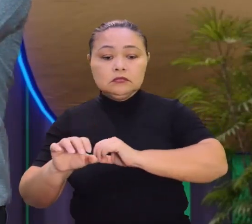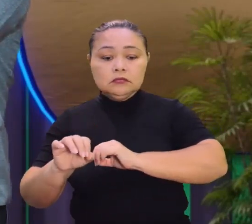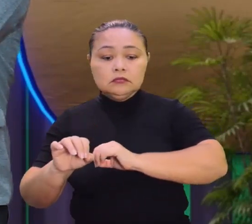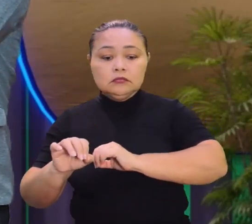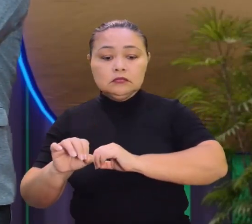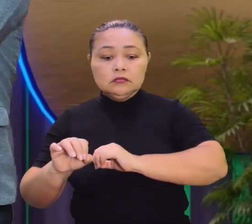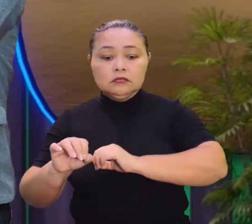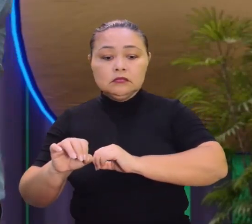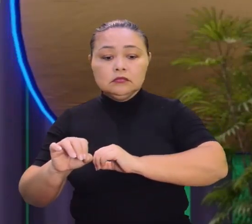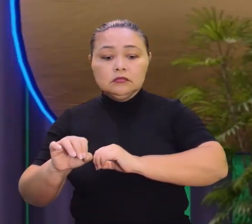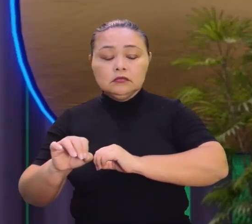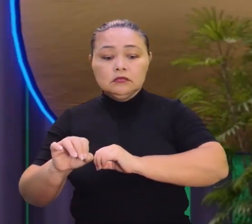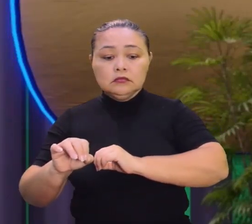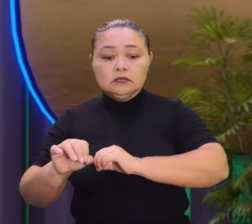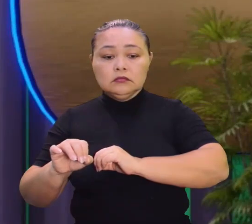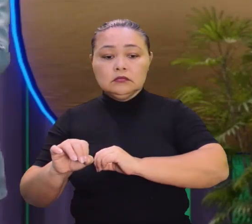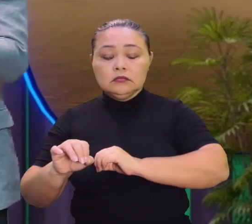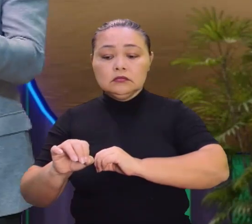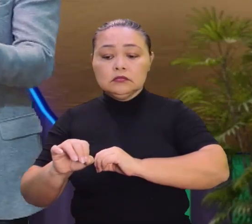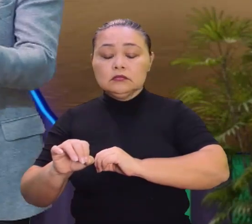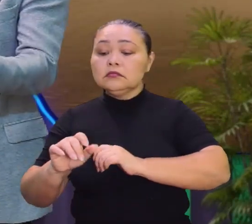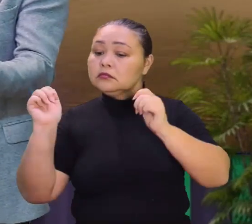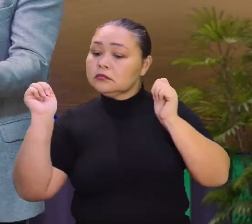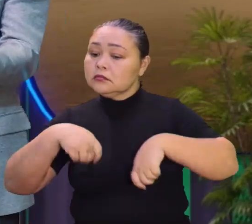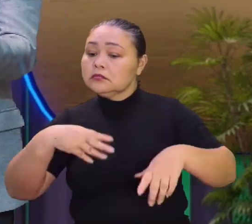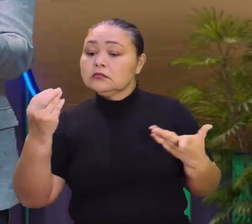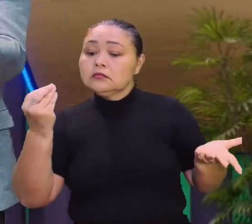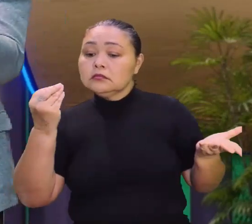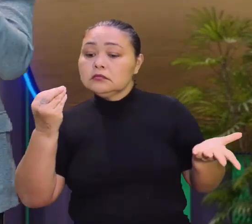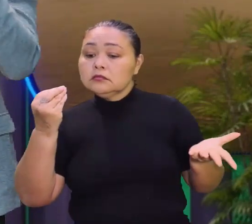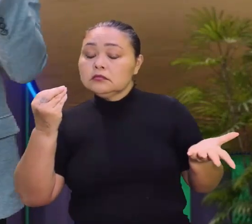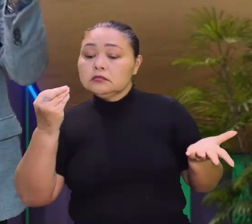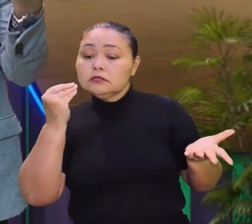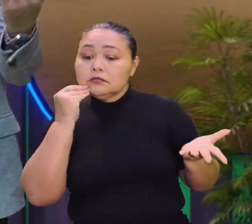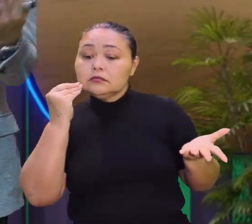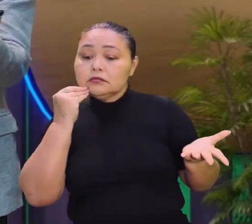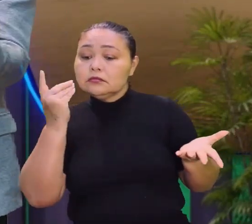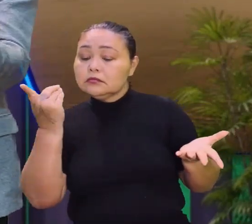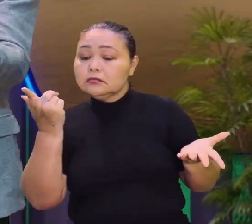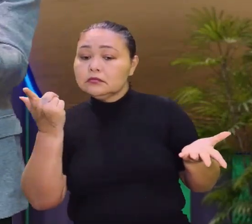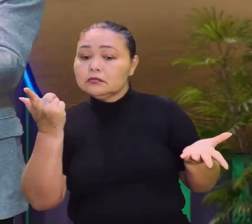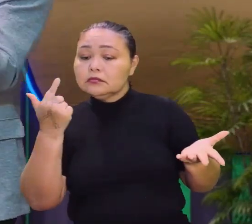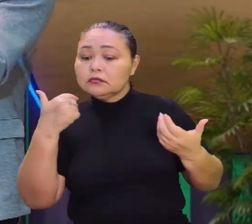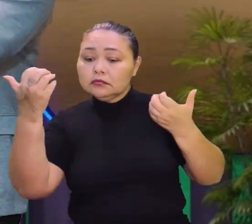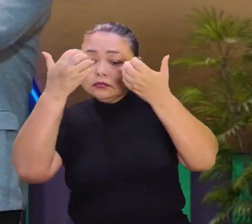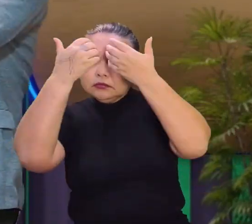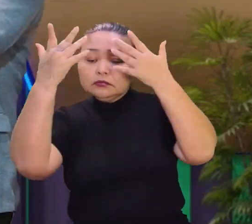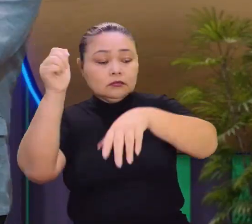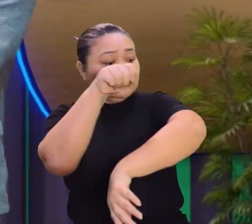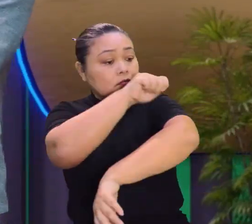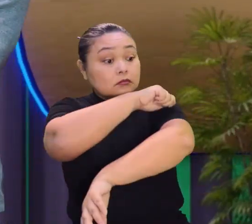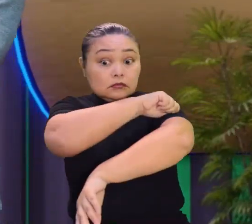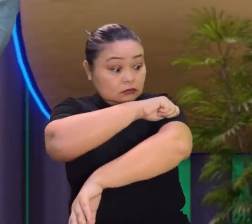está dando a possibilidade de nosso aluno abrir o seu pensamento a ter consciência?